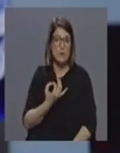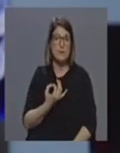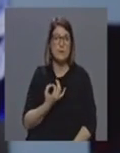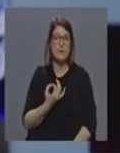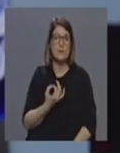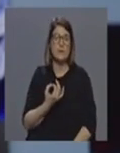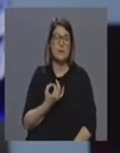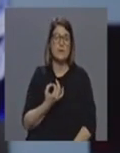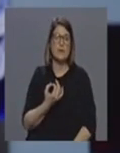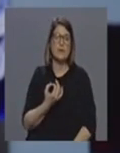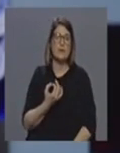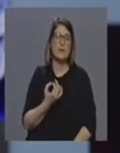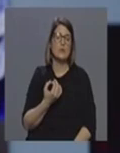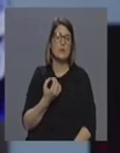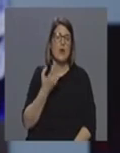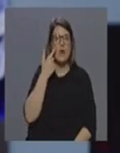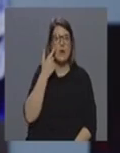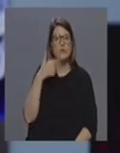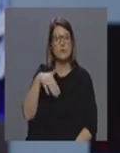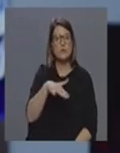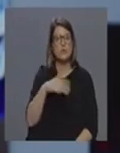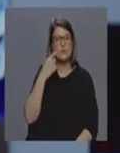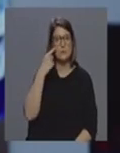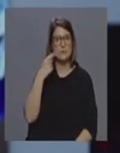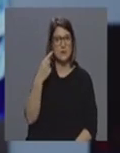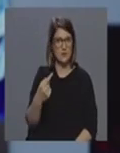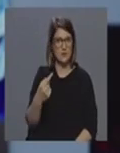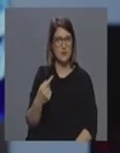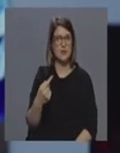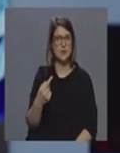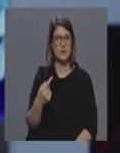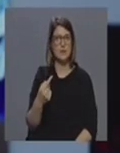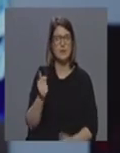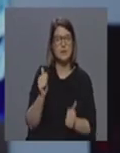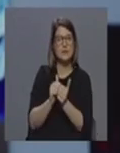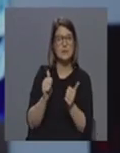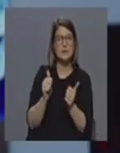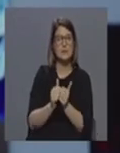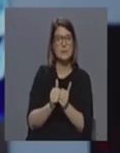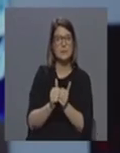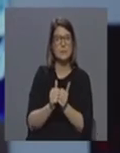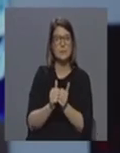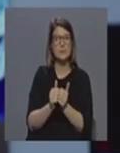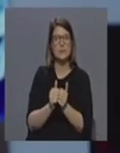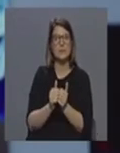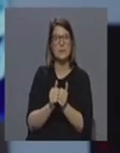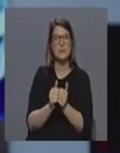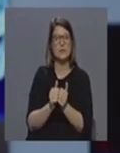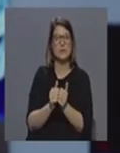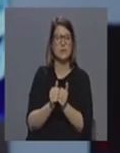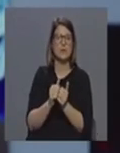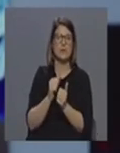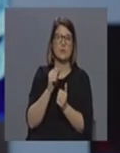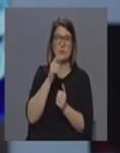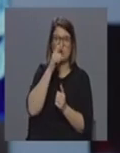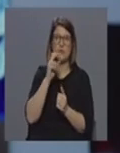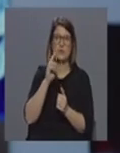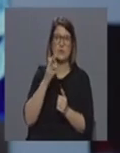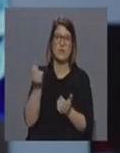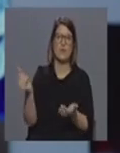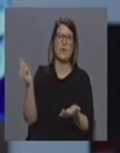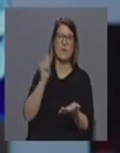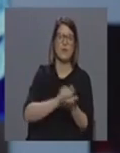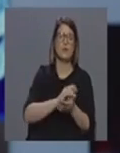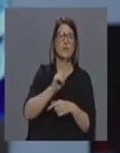também particularizar cada caso e depois haver aqui o acompanhamento uma deslocação ao FIOCAP um regresso dessa pessoa à região e depois um